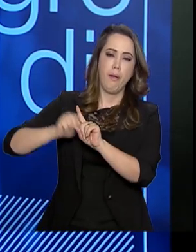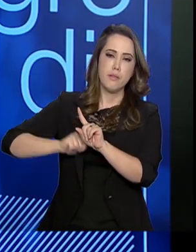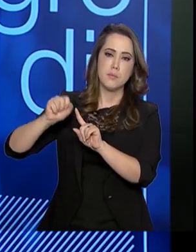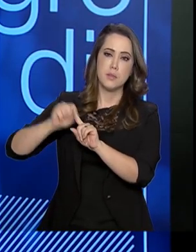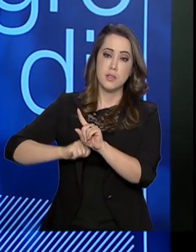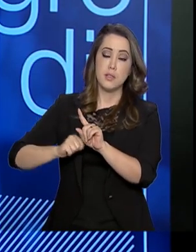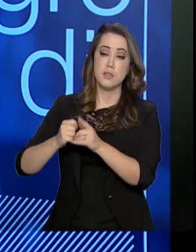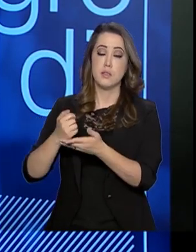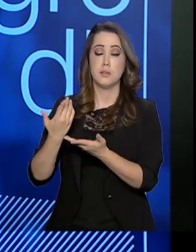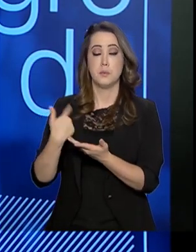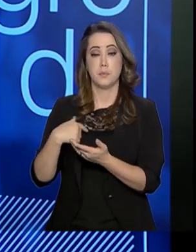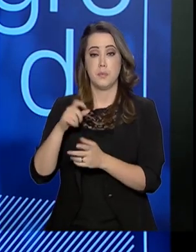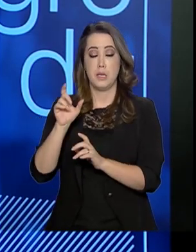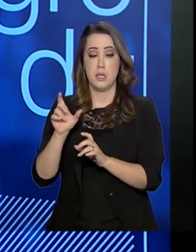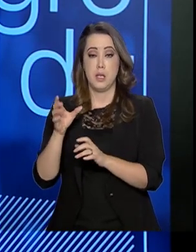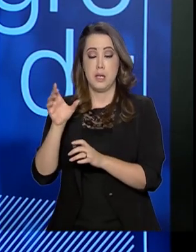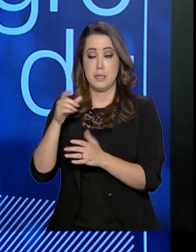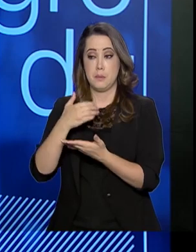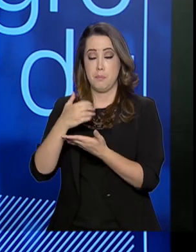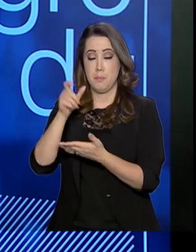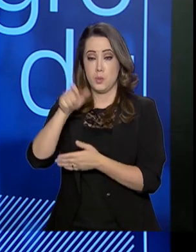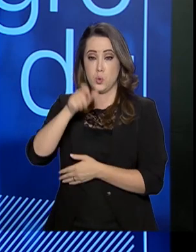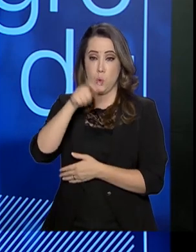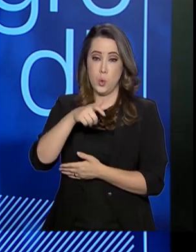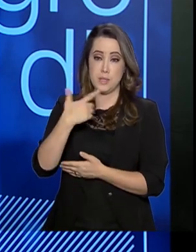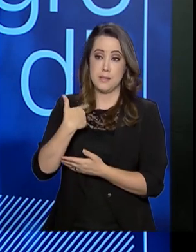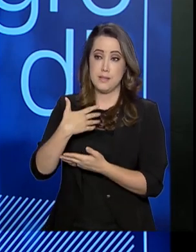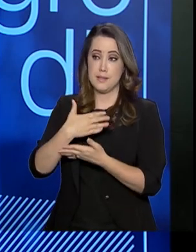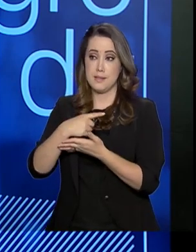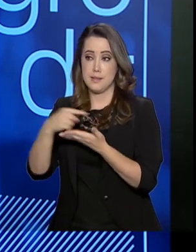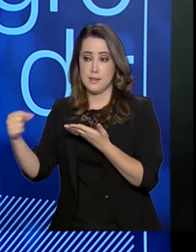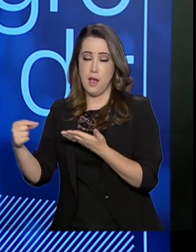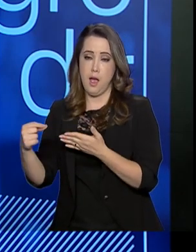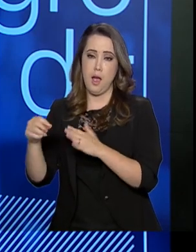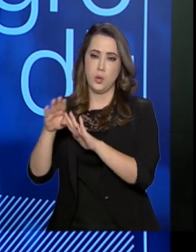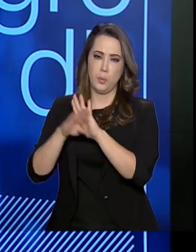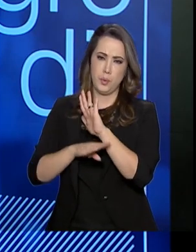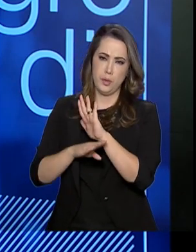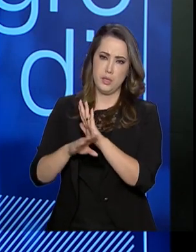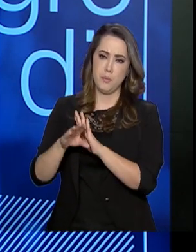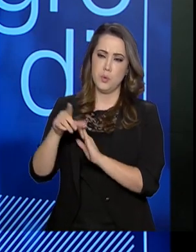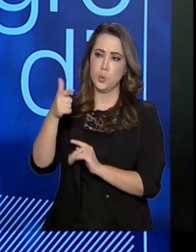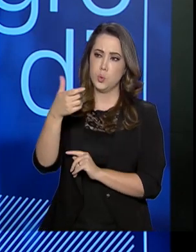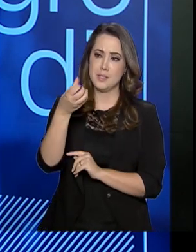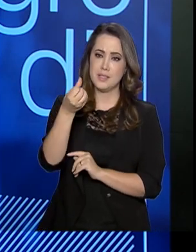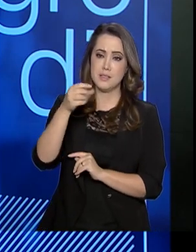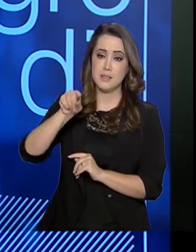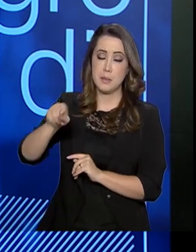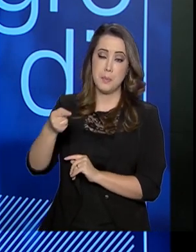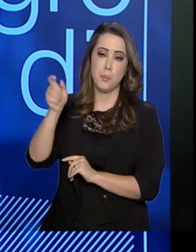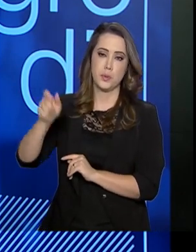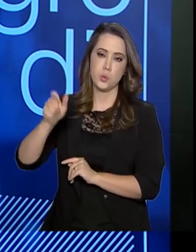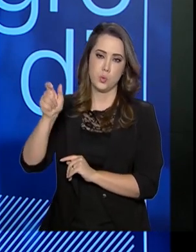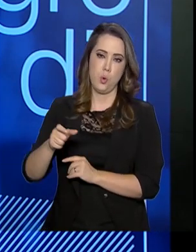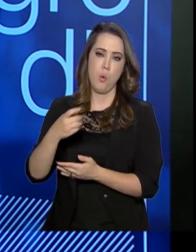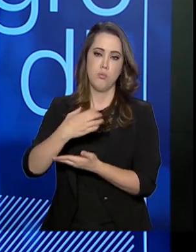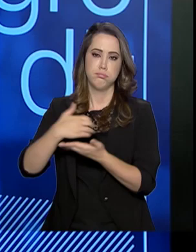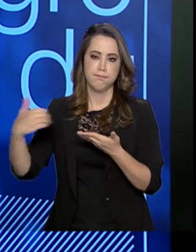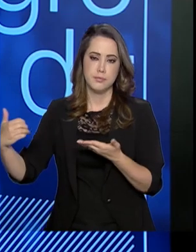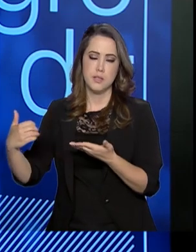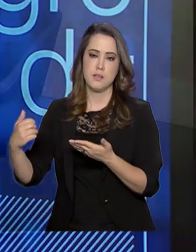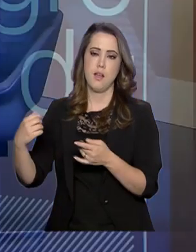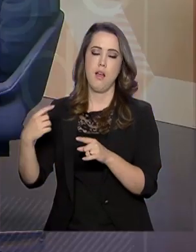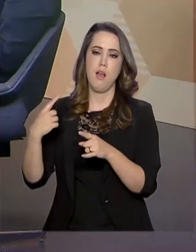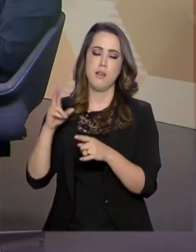retira do programa, porque pessoas que já melhoraram a sua situação, estão de 260 mil pessoas. Então, você tem uma